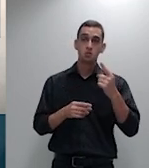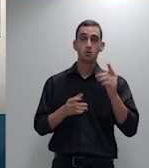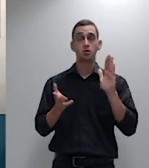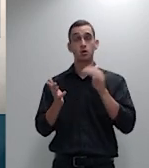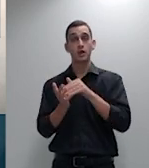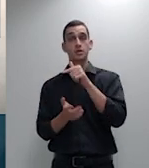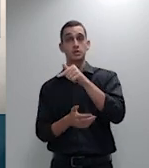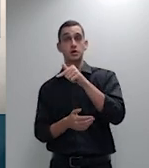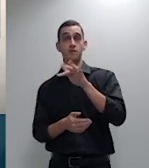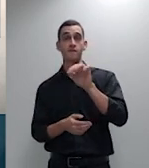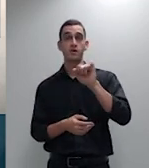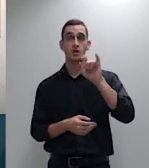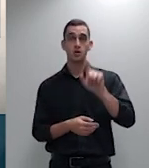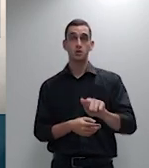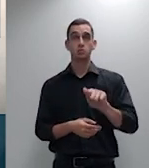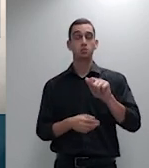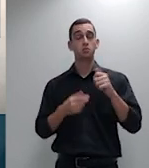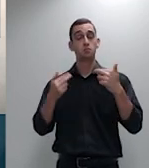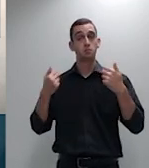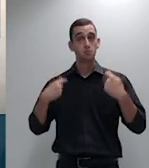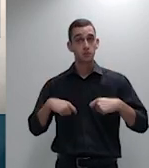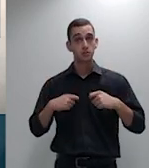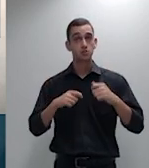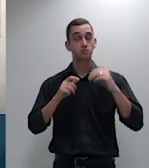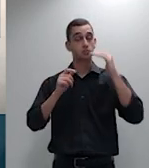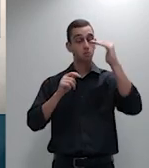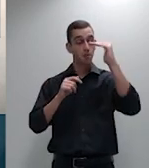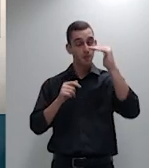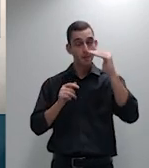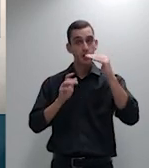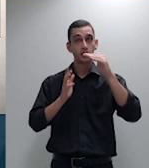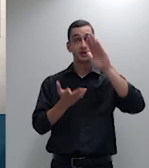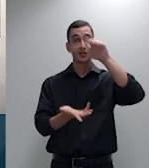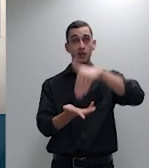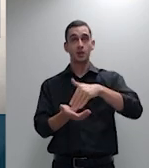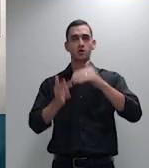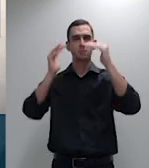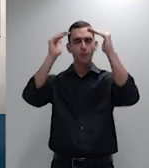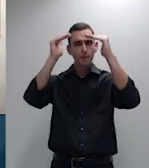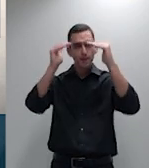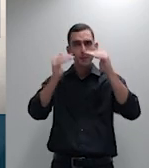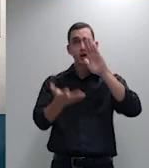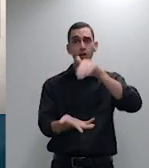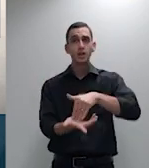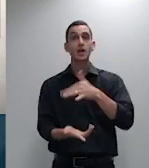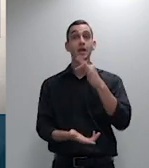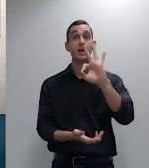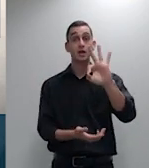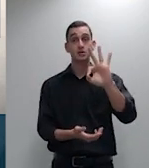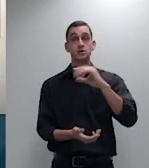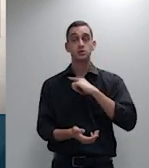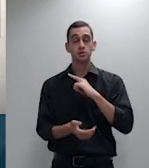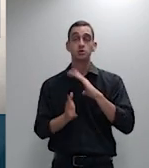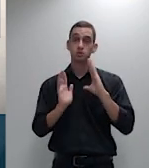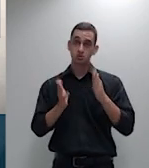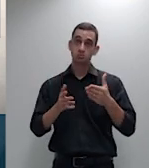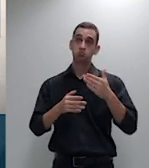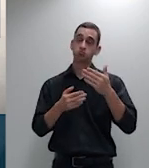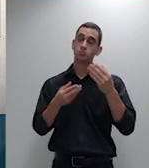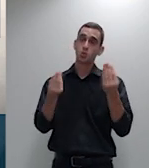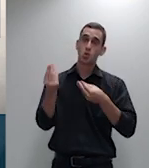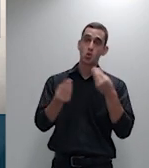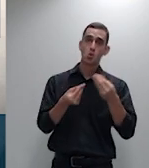à décima faixa o segundo aspecto a primeira prestação na primeira faixa etária não pode